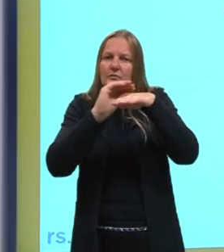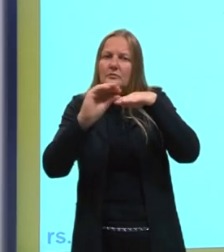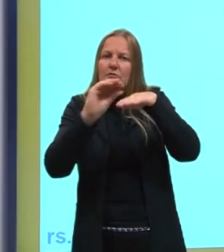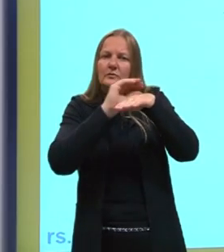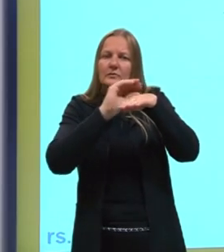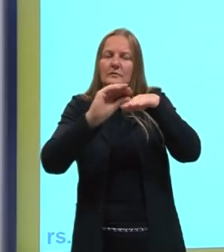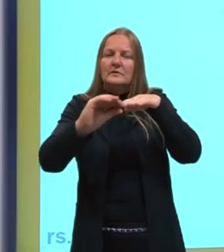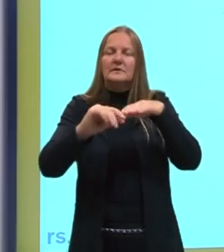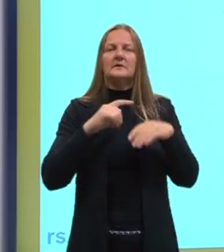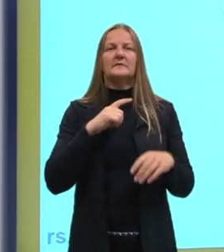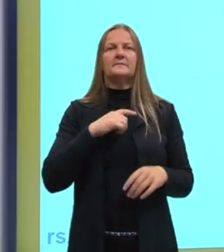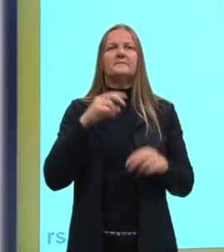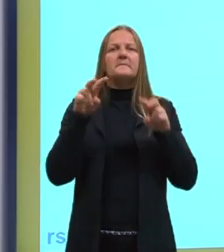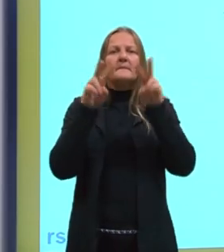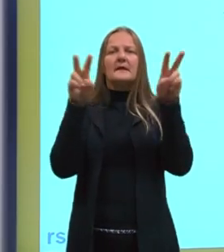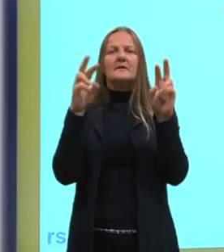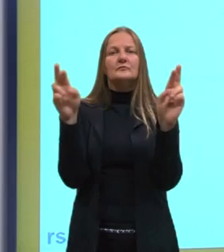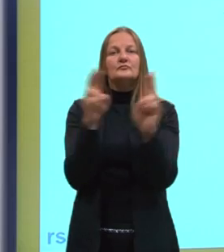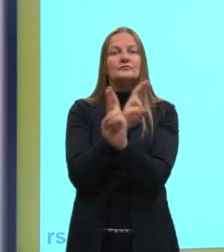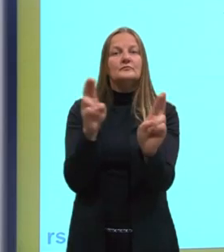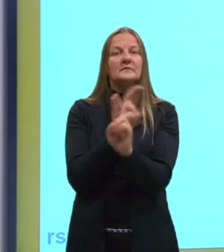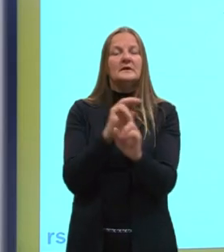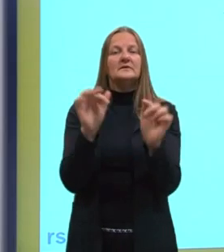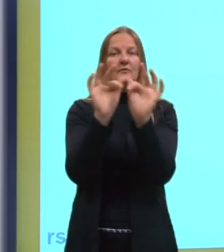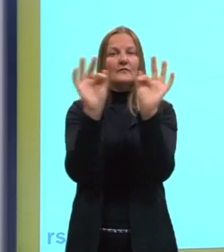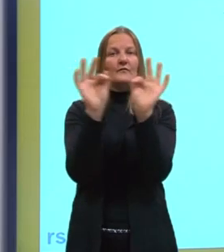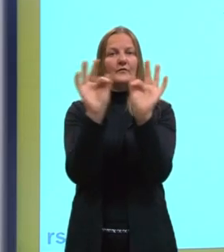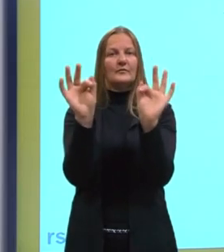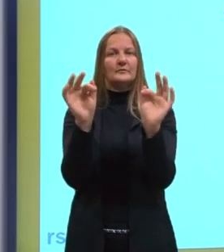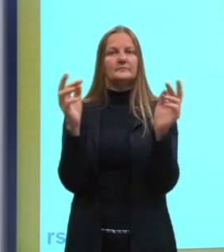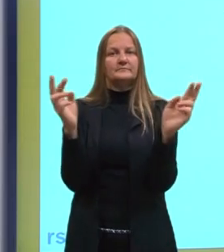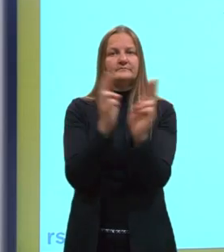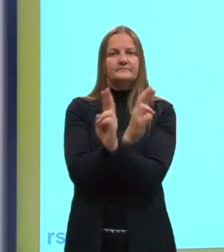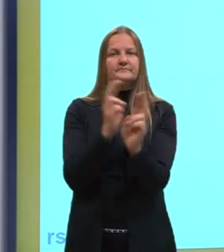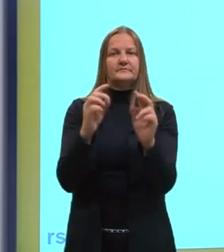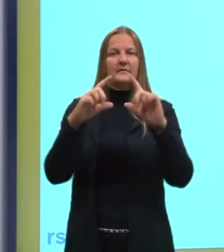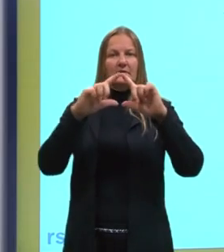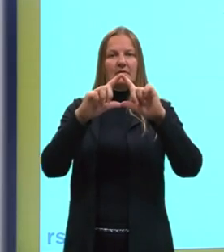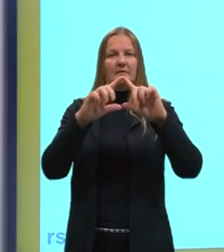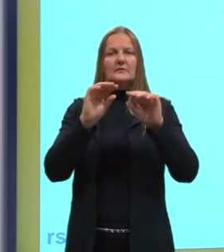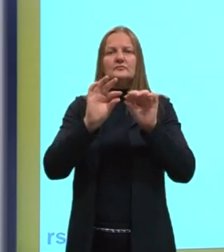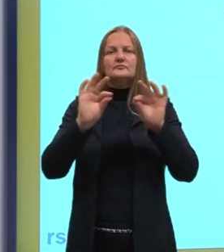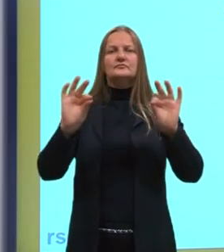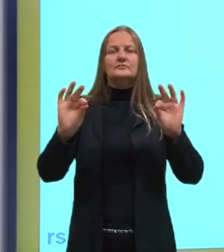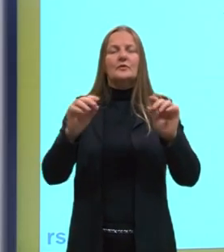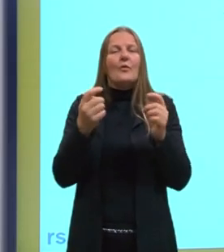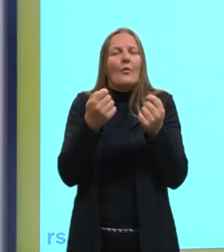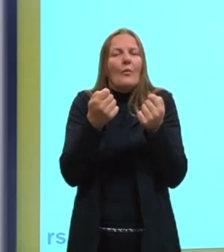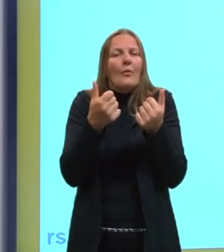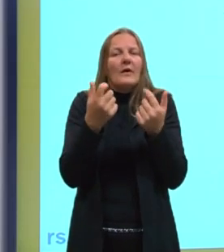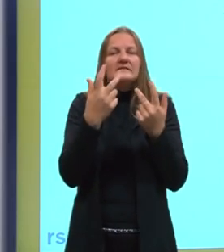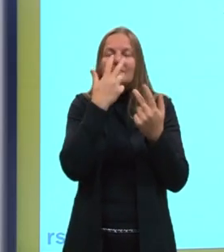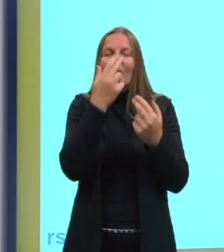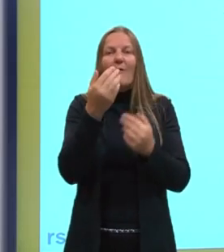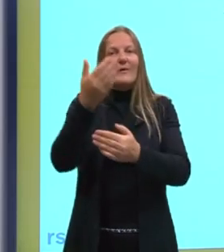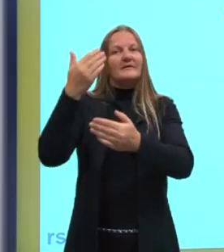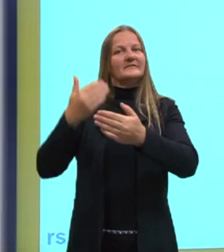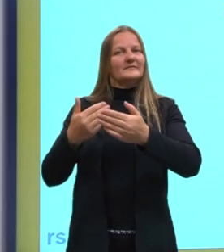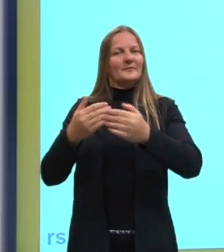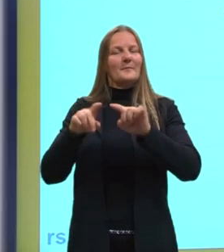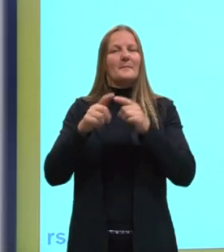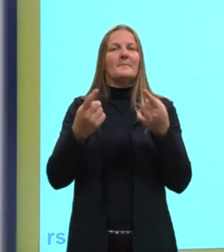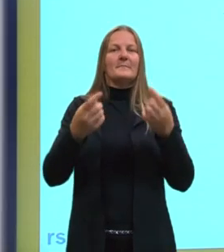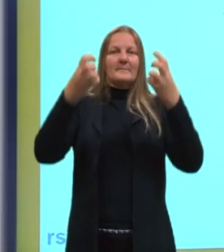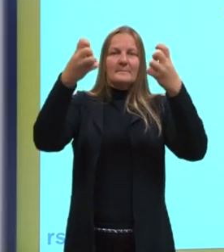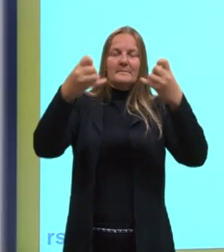E aí, vejam que a relação da fórmula, da dilatação superficial, é muito parecida com a anterior. Só que